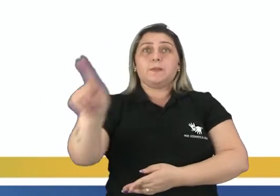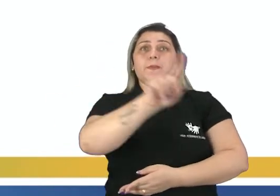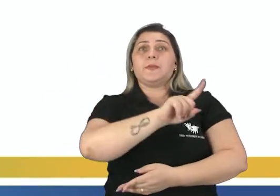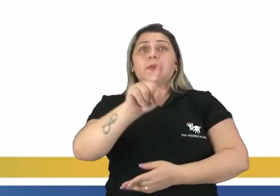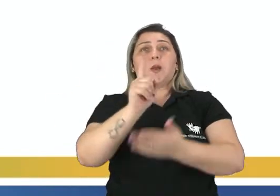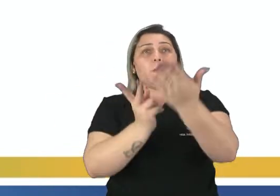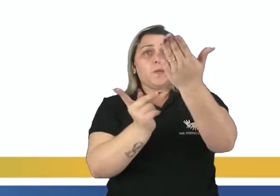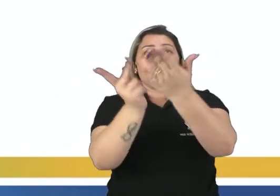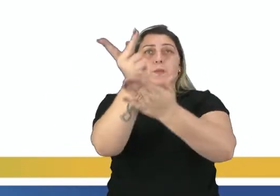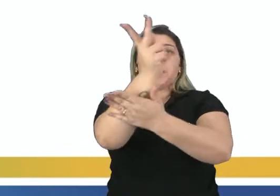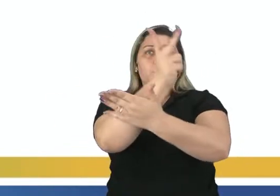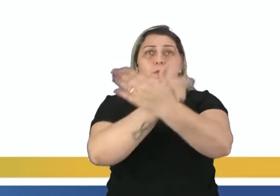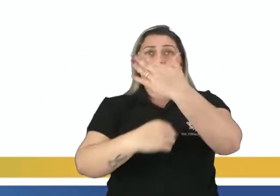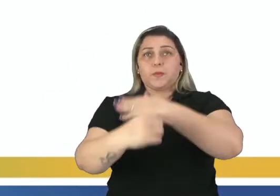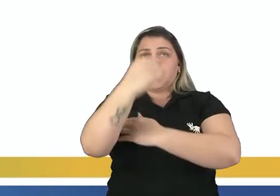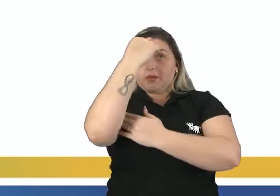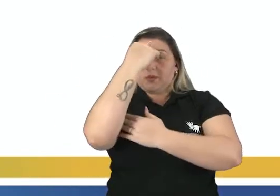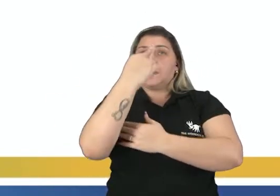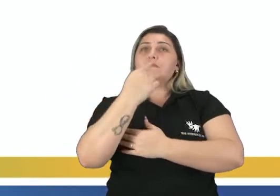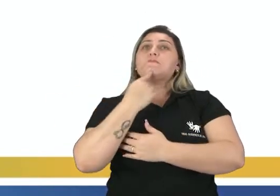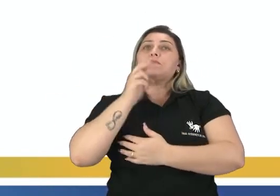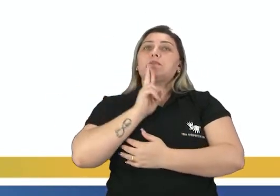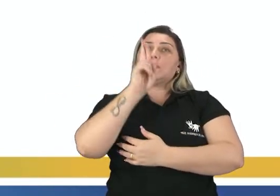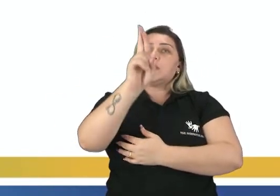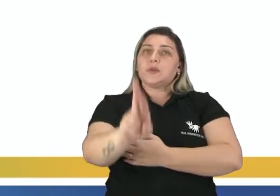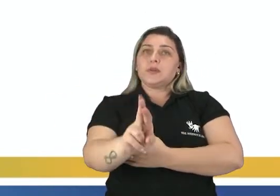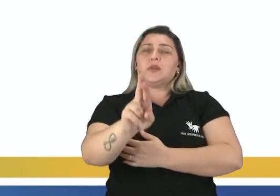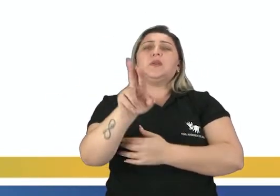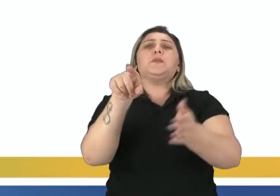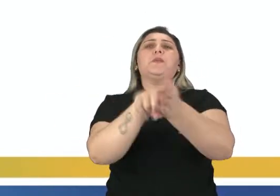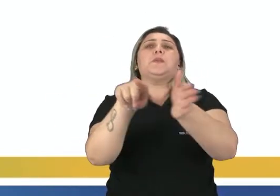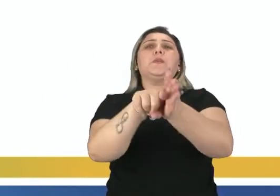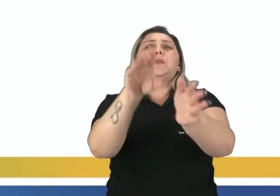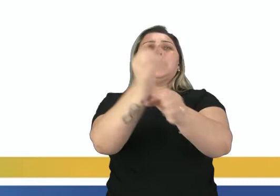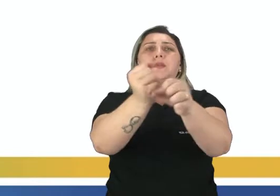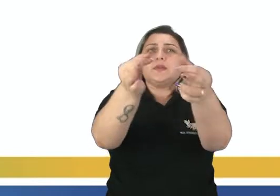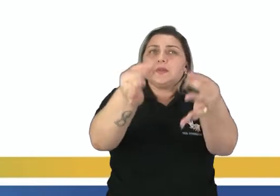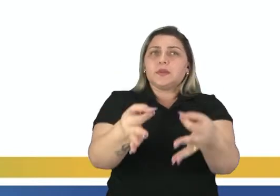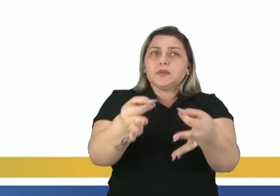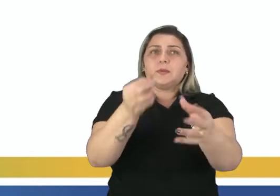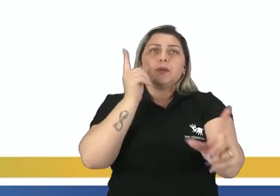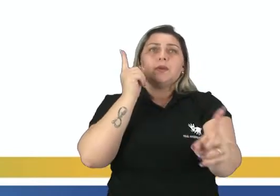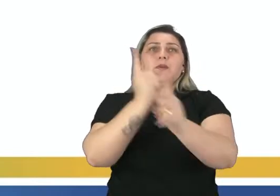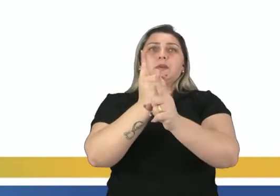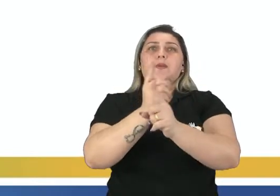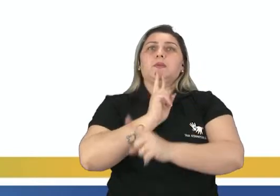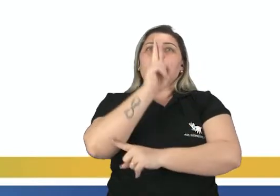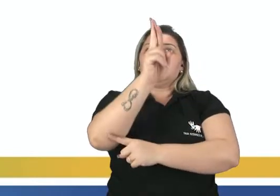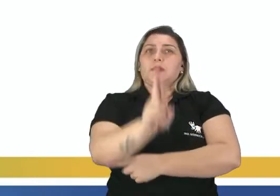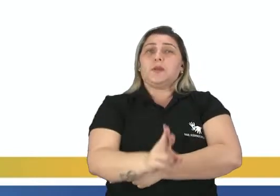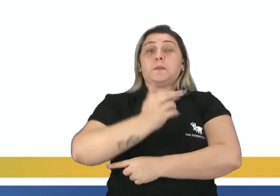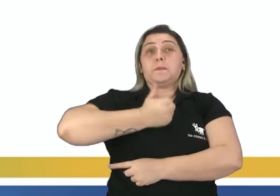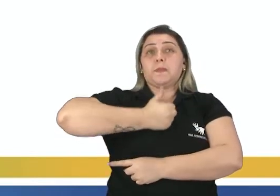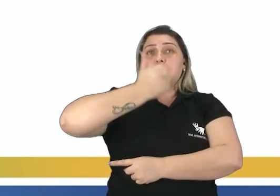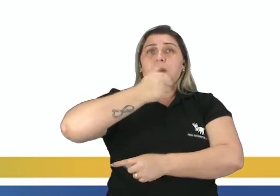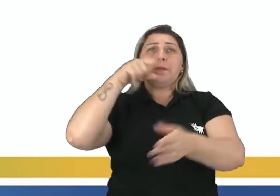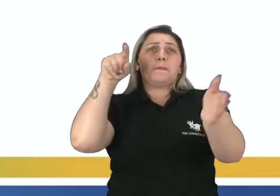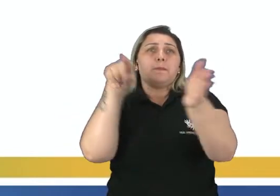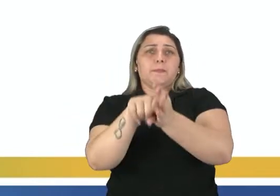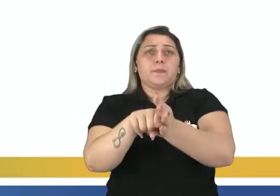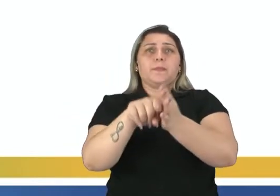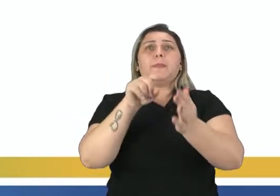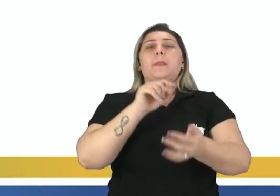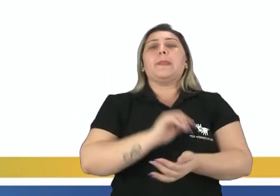aí desenhar a figura para responder a questões como essa, certo? Então para encontrar o resultado da primeira